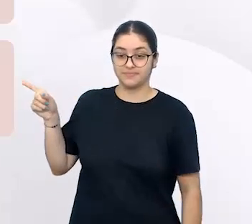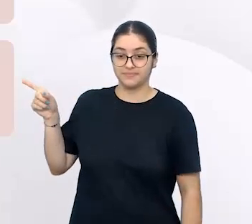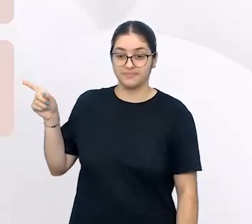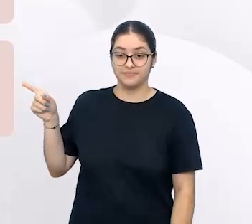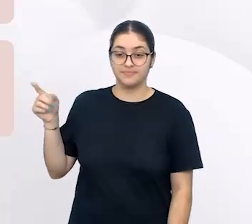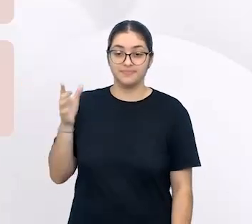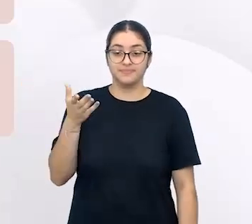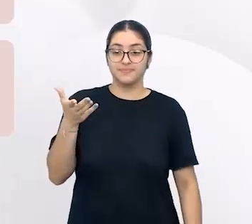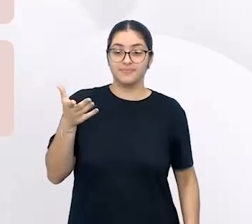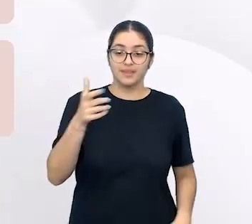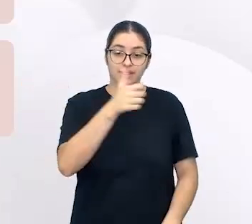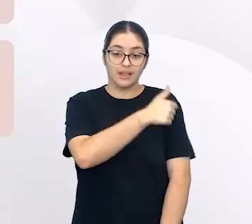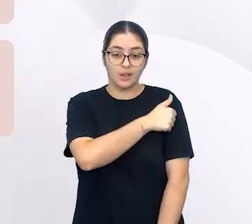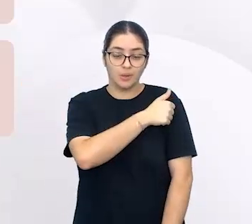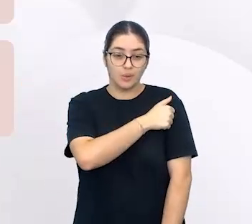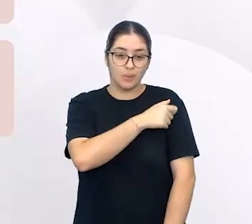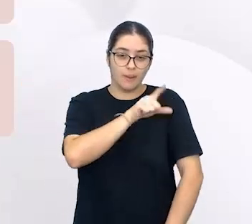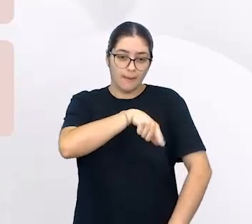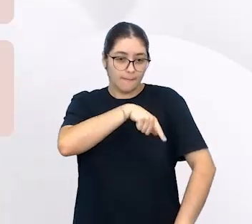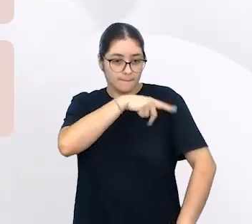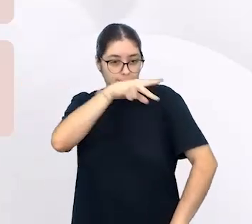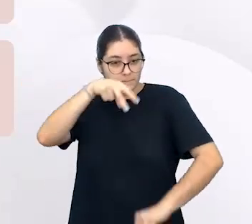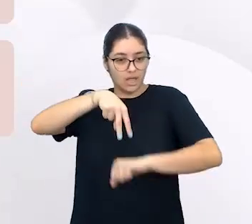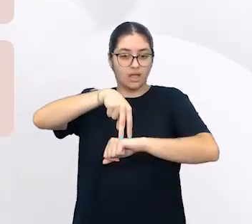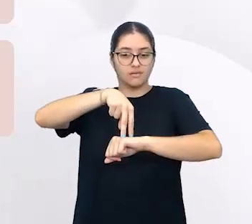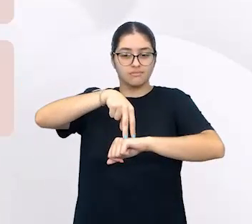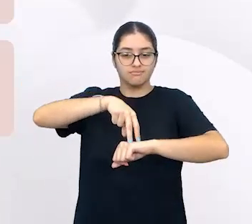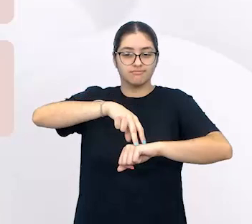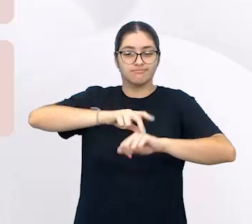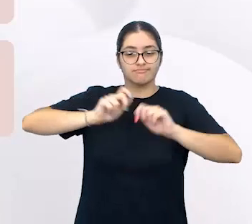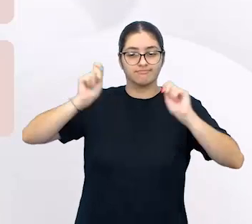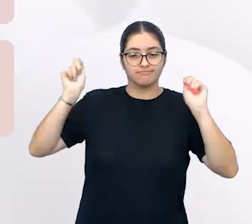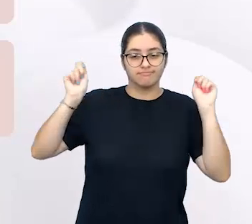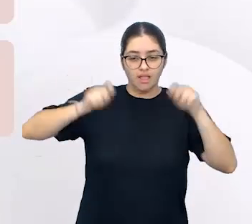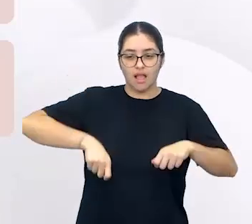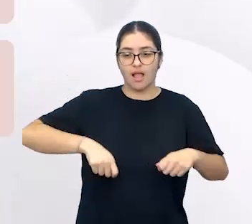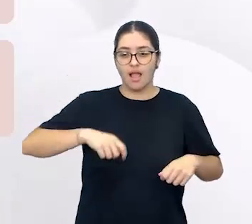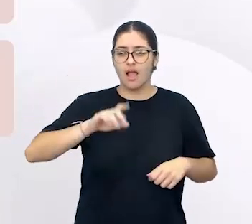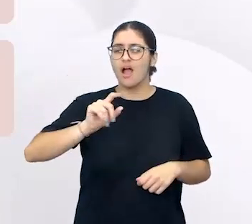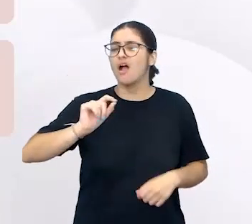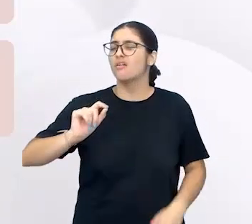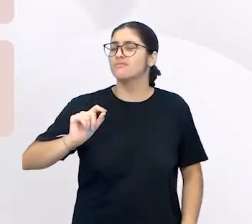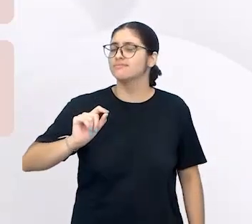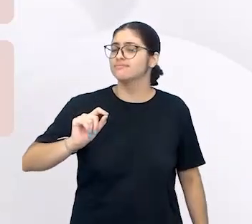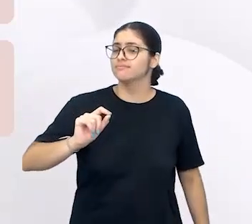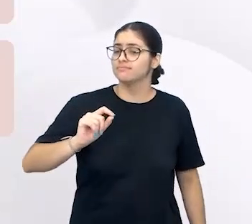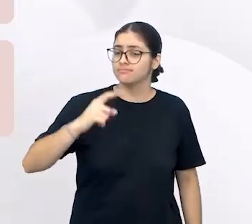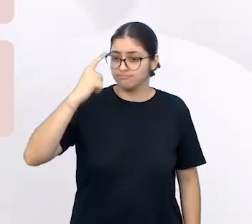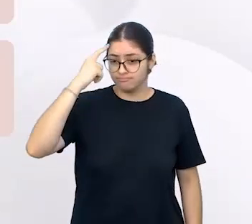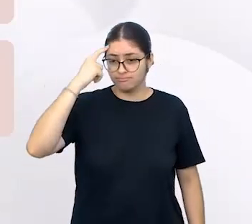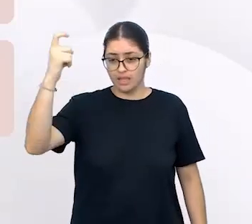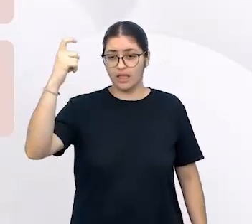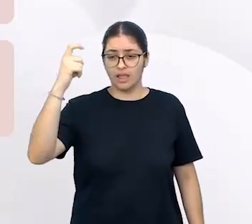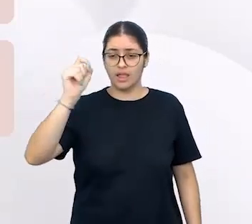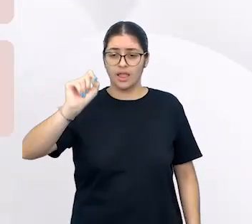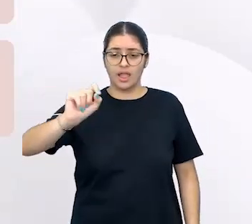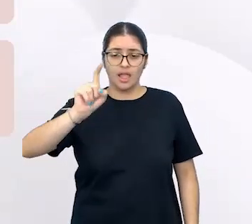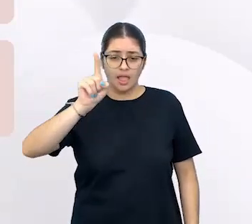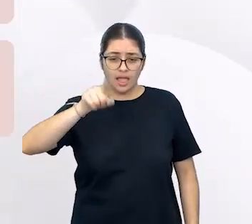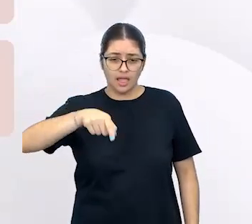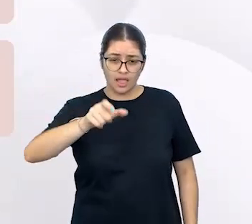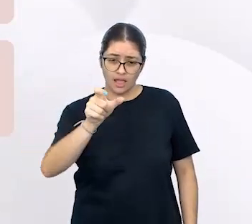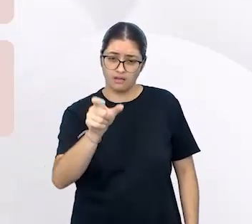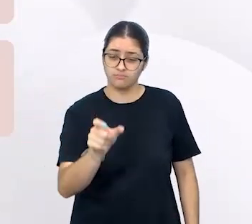O aluno no centro do processo, sujeito ativo. A nossa ideia é a gente entender quem é esse